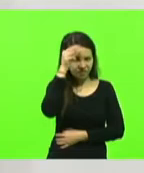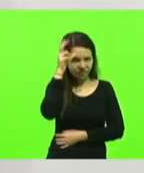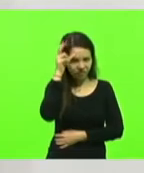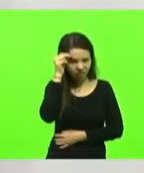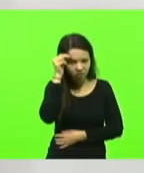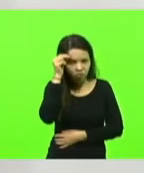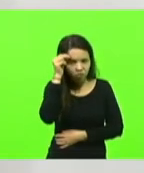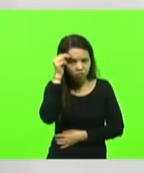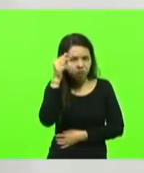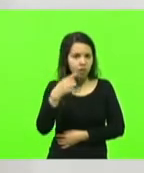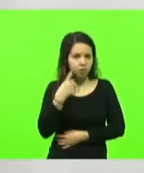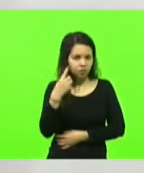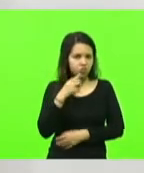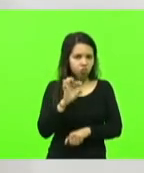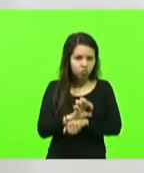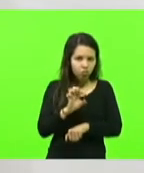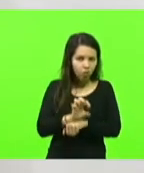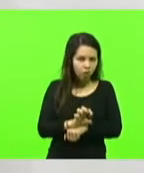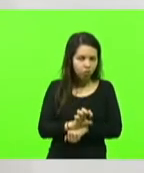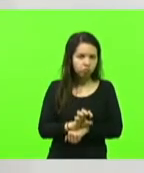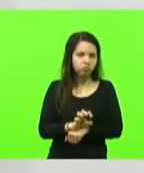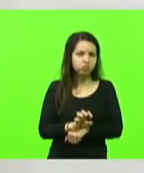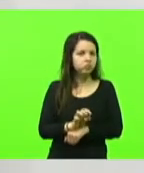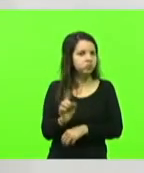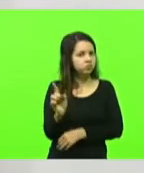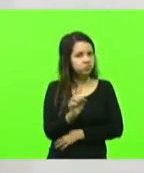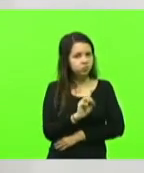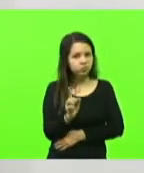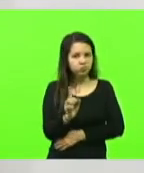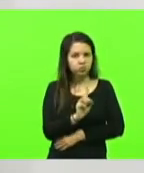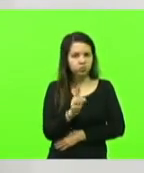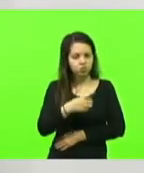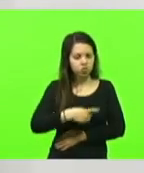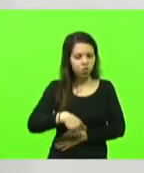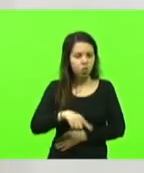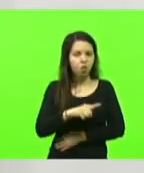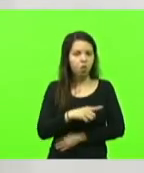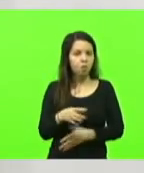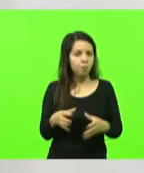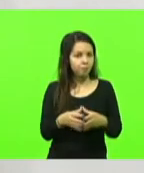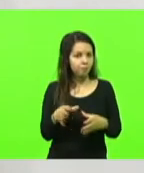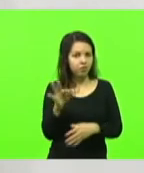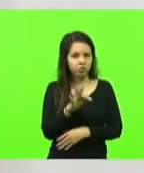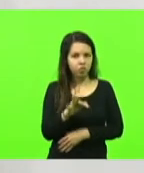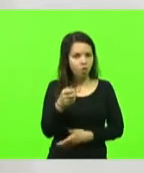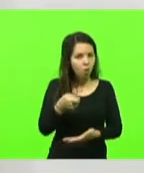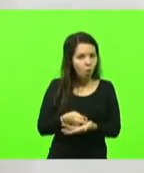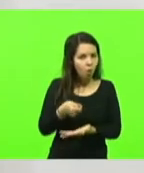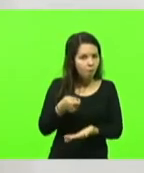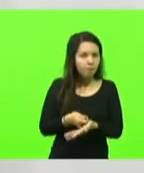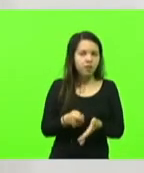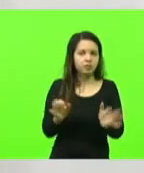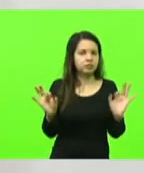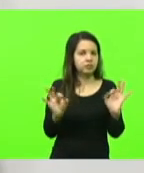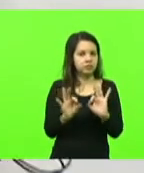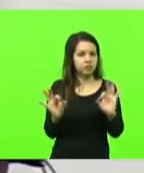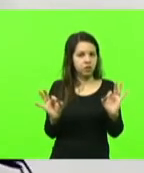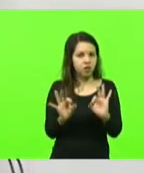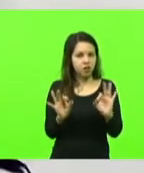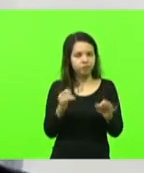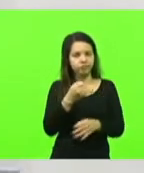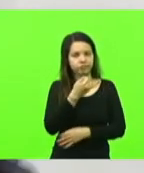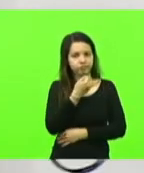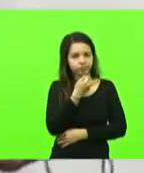deputado estadual, nossa bancada federal não tem cobrado essa questão, infelizmente, e